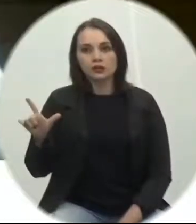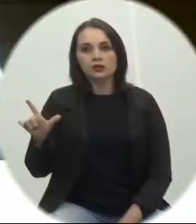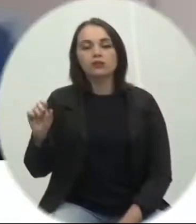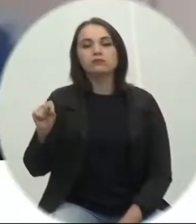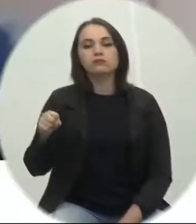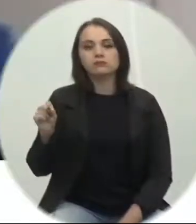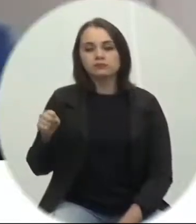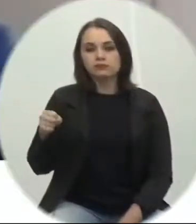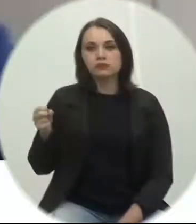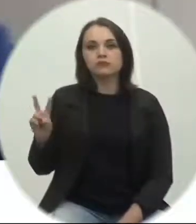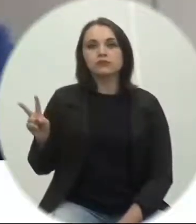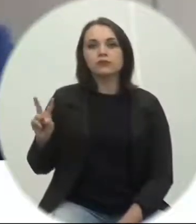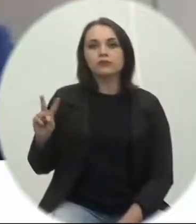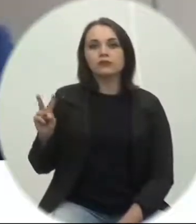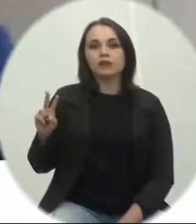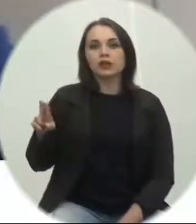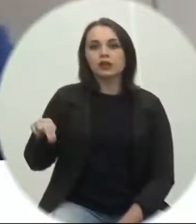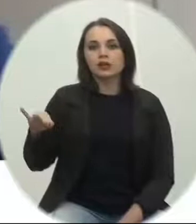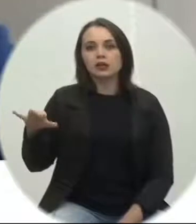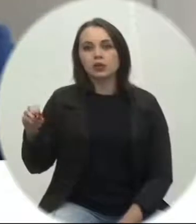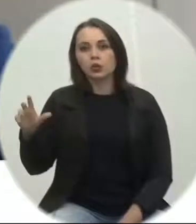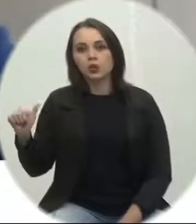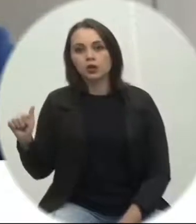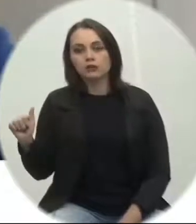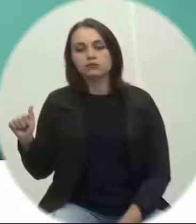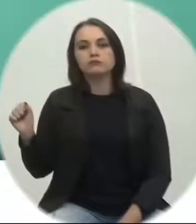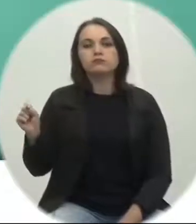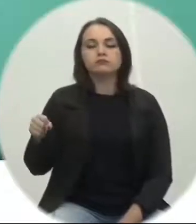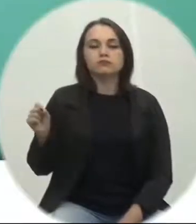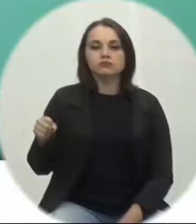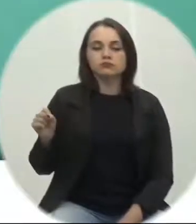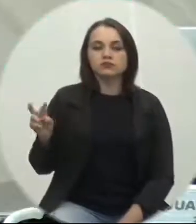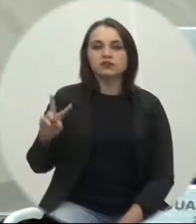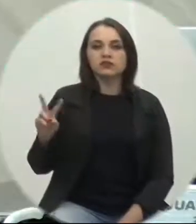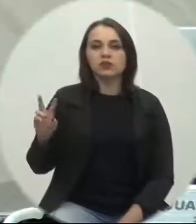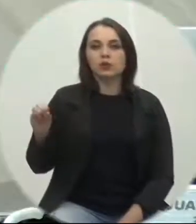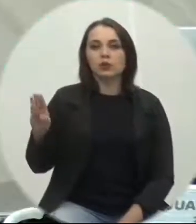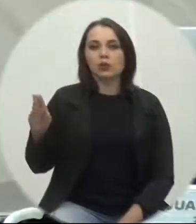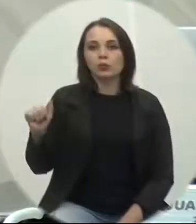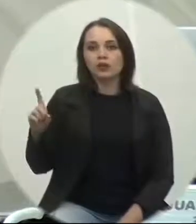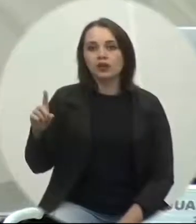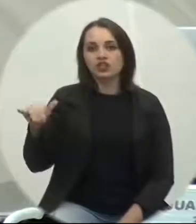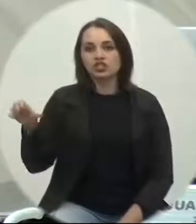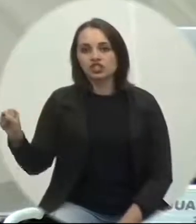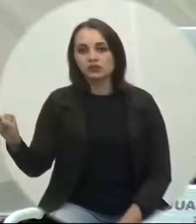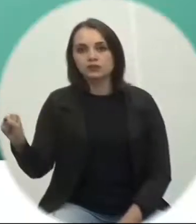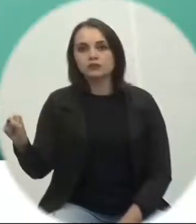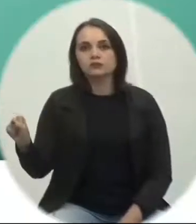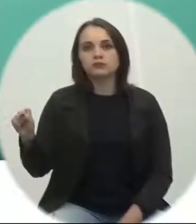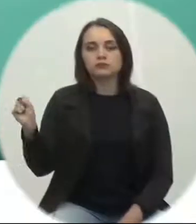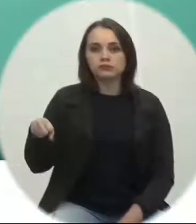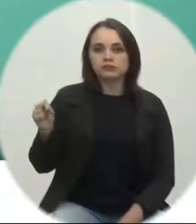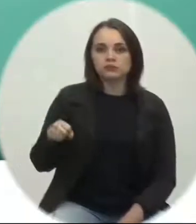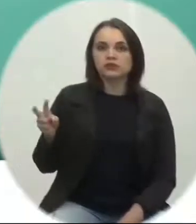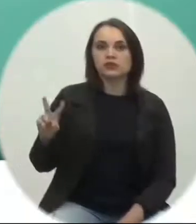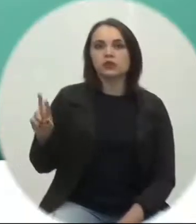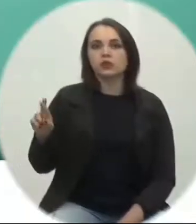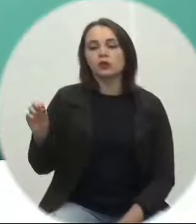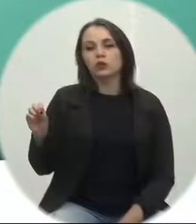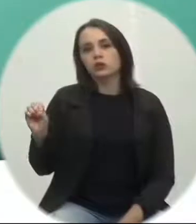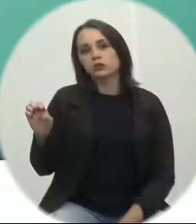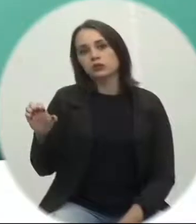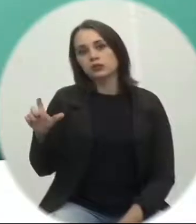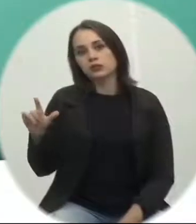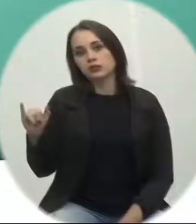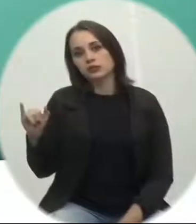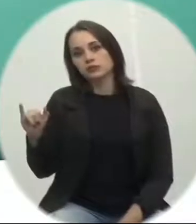Favorável. A favor, vereador Nicola Martins. Favorável. A favor, vereador Obadias Benones. Favorável. A favor, vereadora Roseli De Luca.